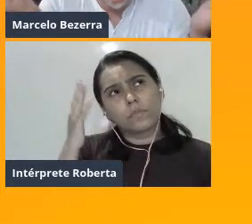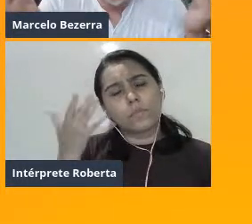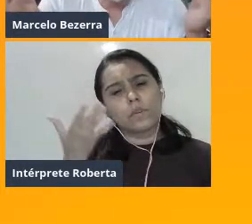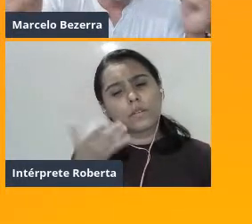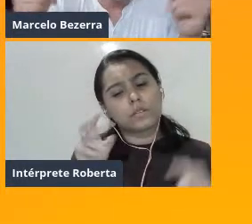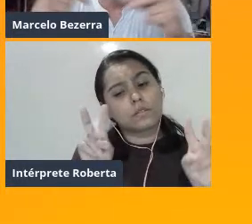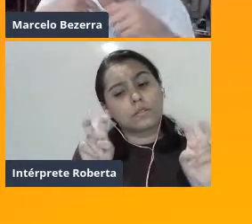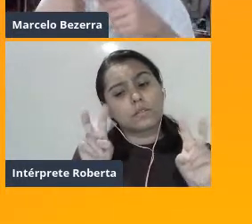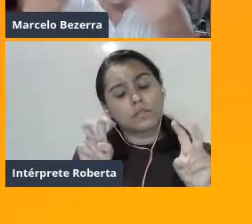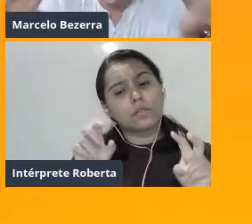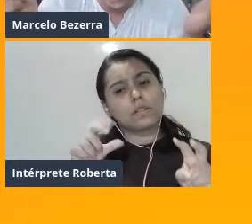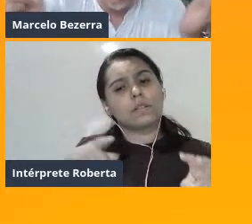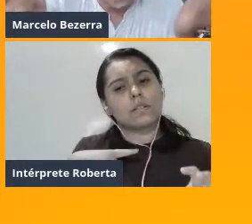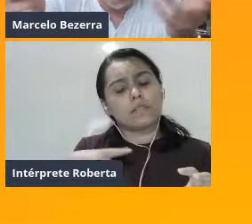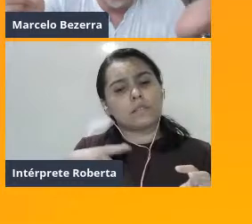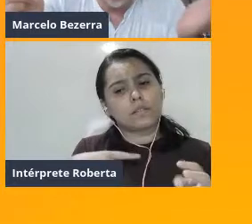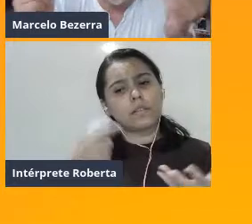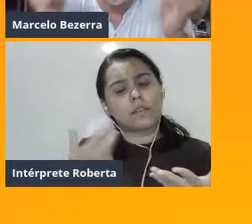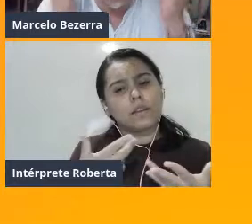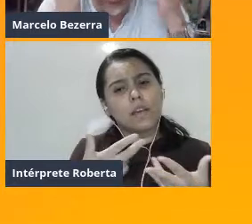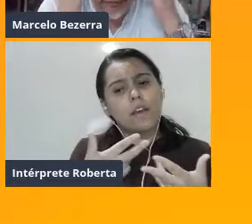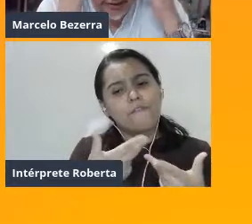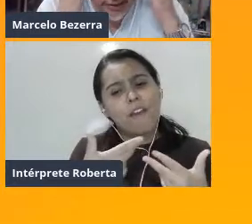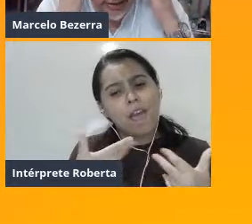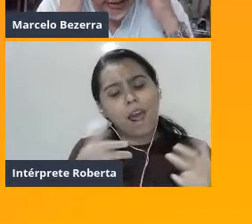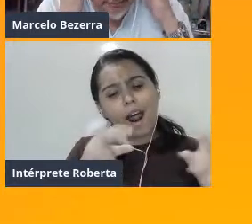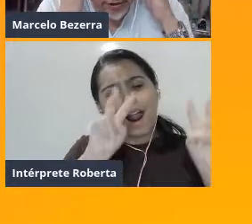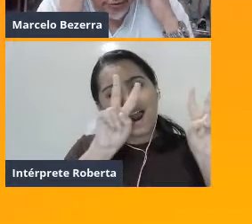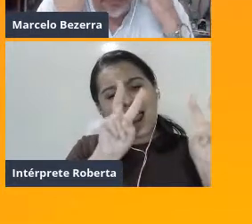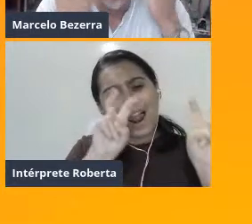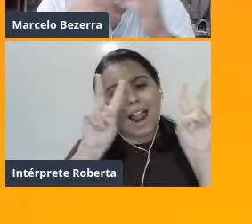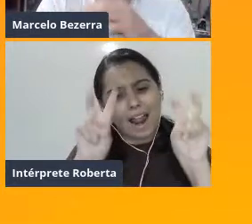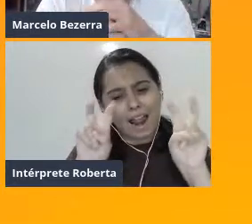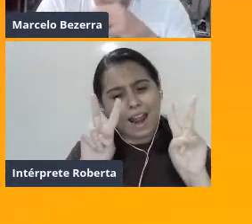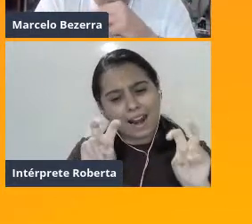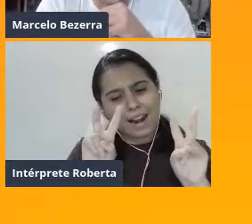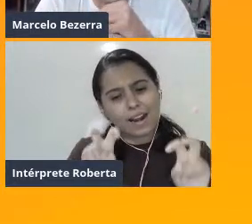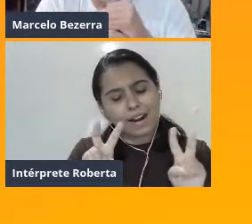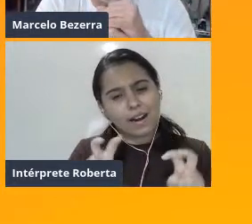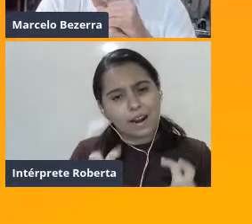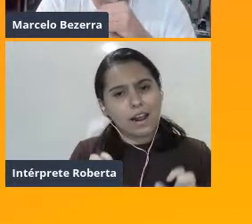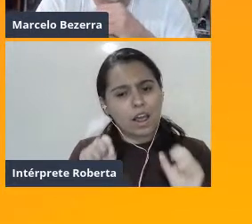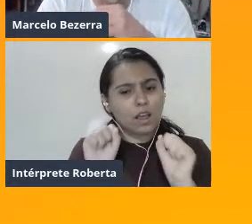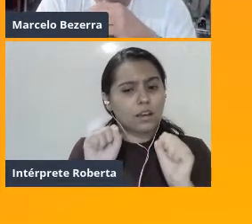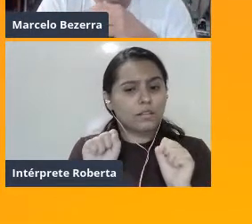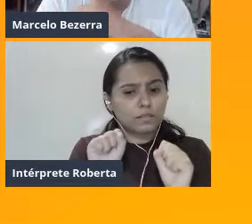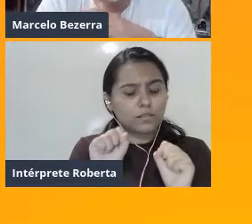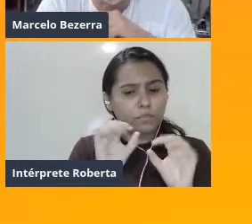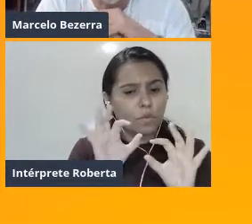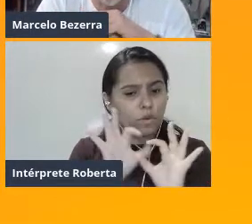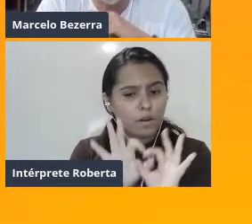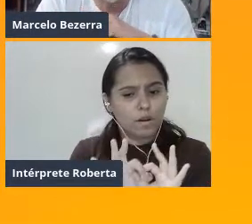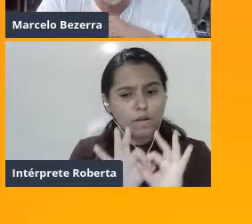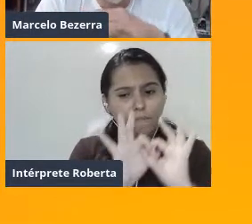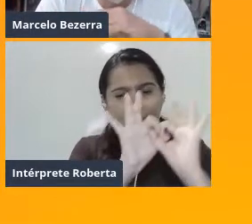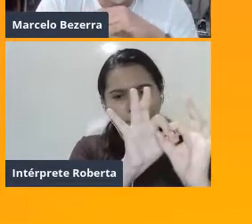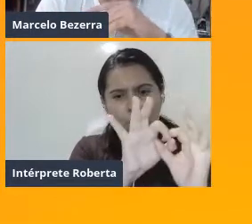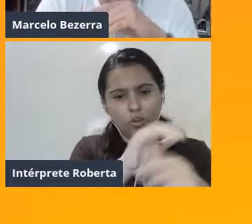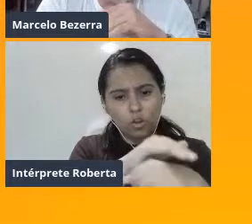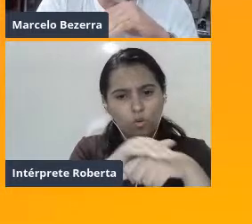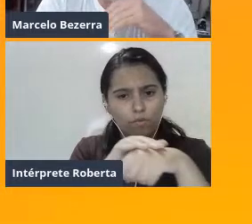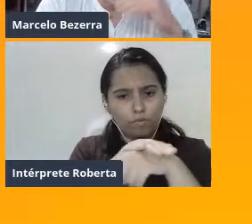ter vários temas que a gente pode elencar aqui, que a gente pode conversar, tá?